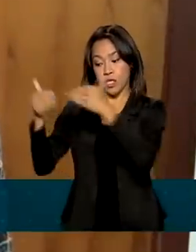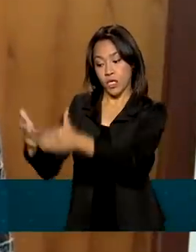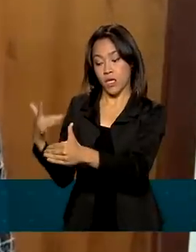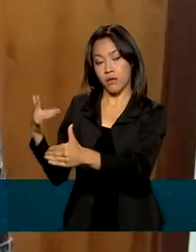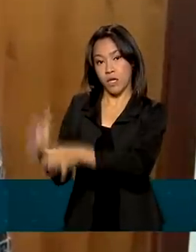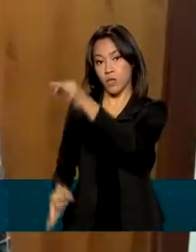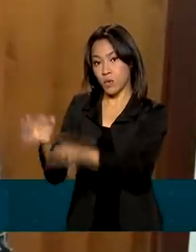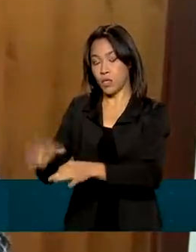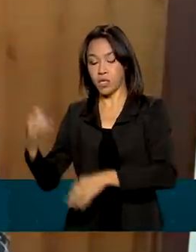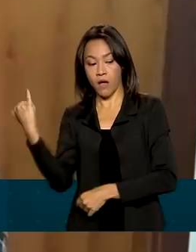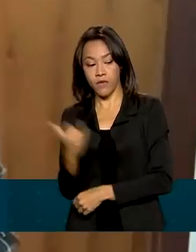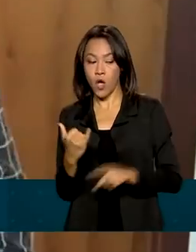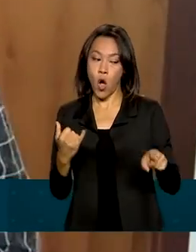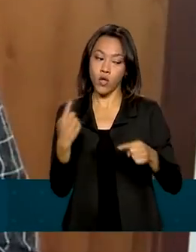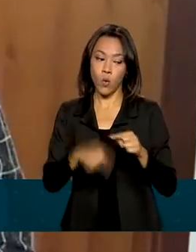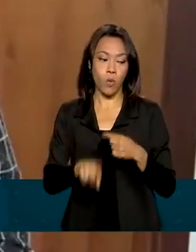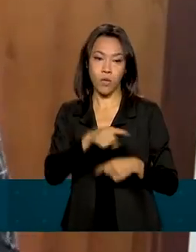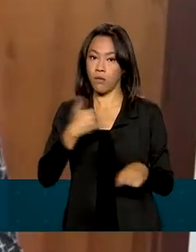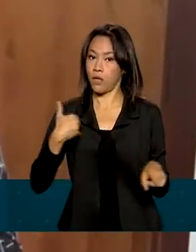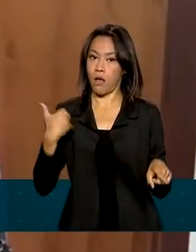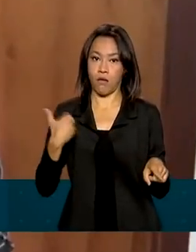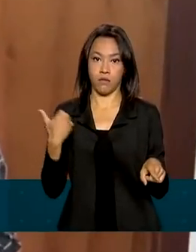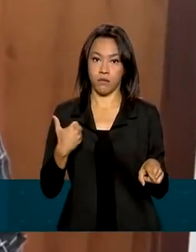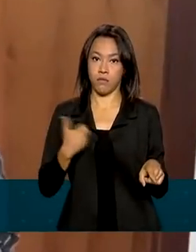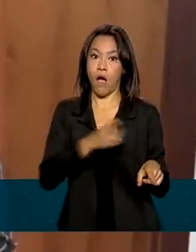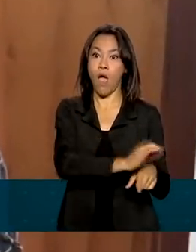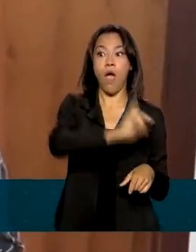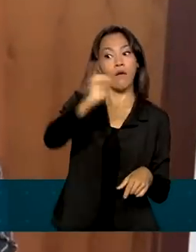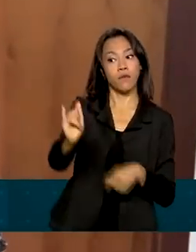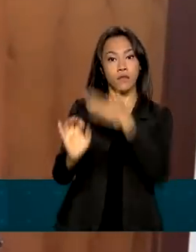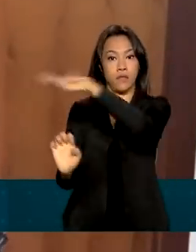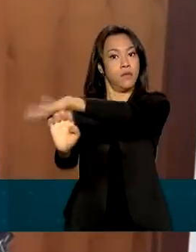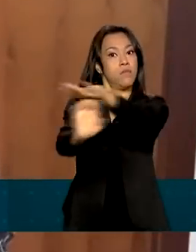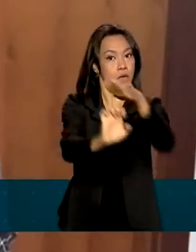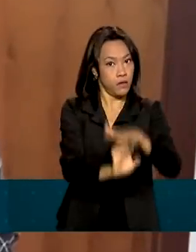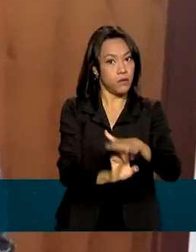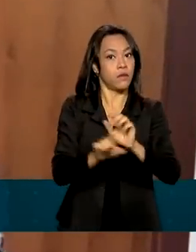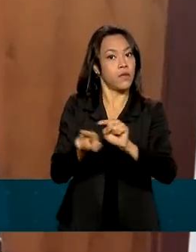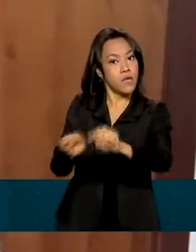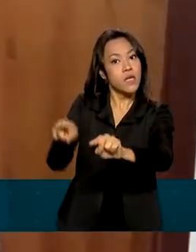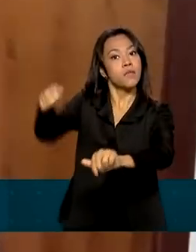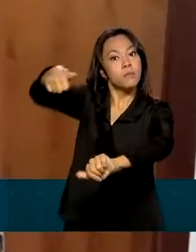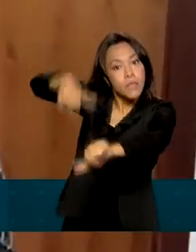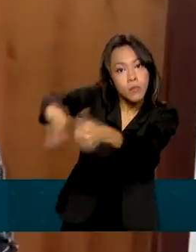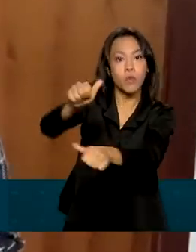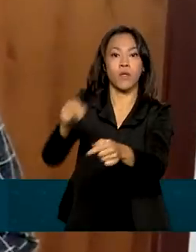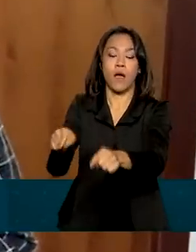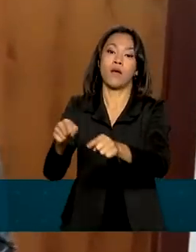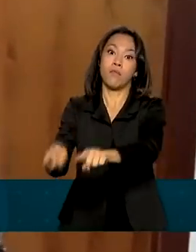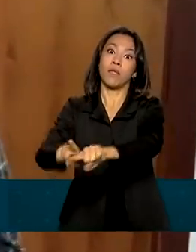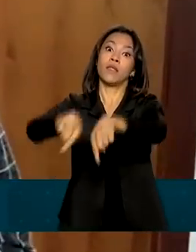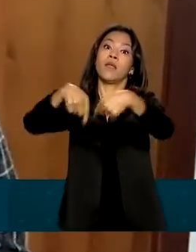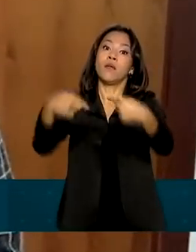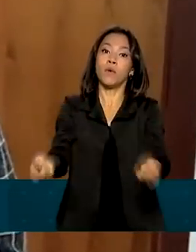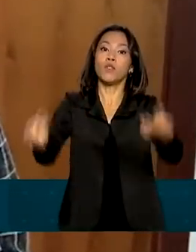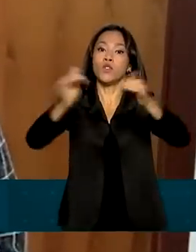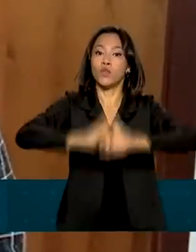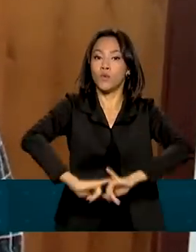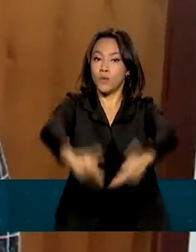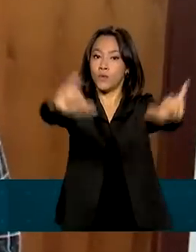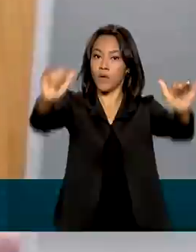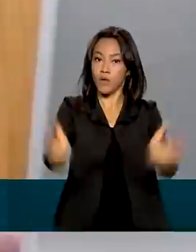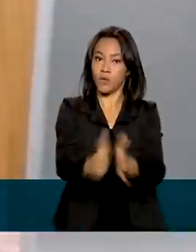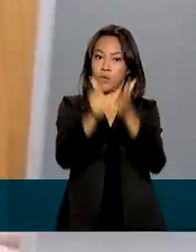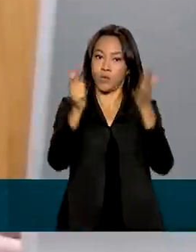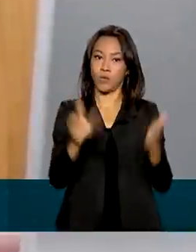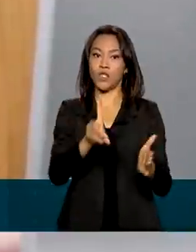uma outra idade mínima aos conteúdos. E essa análise definitiva será publicada no Diário Oficial da